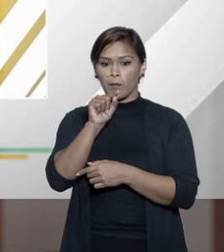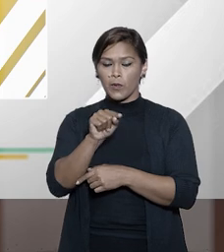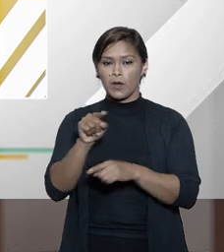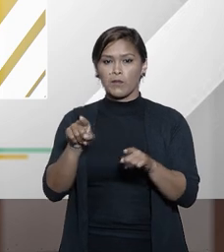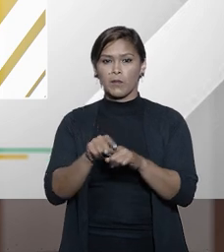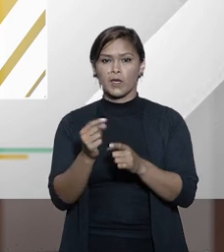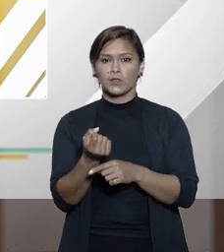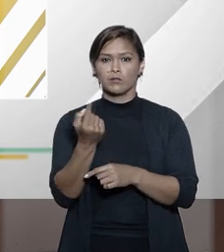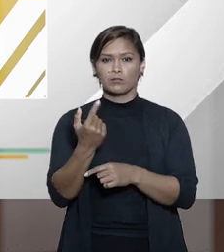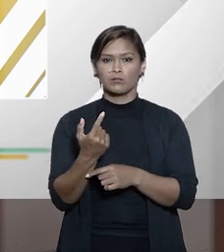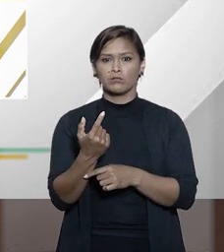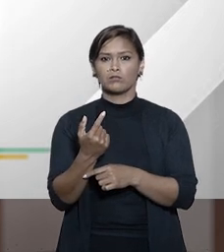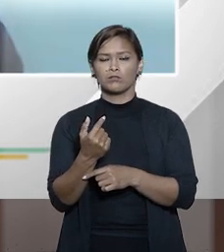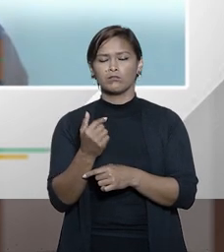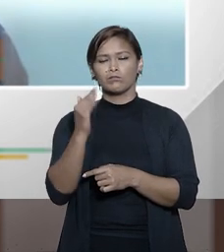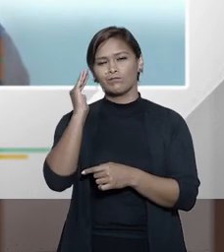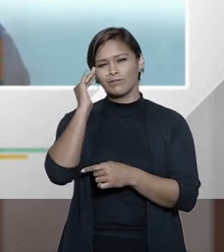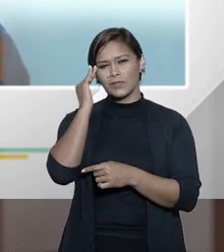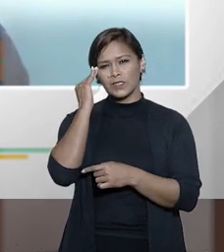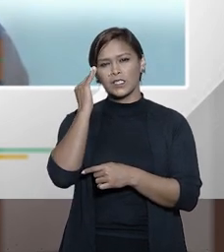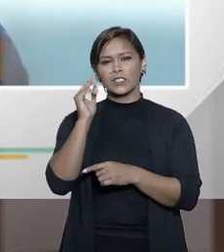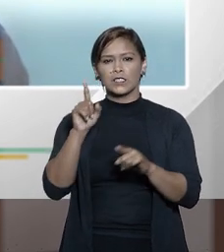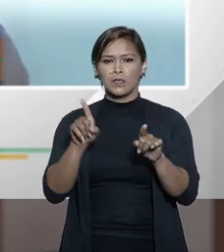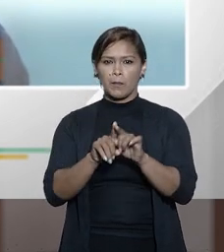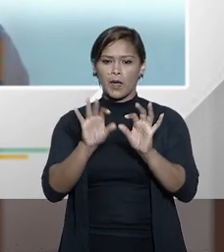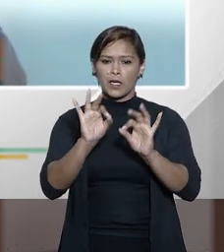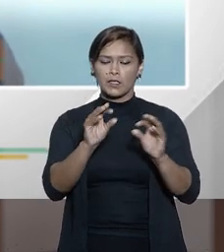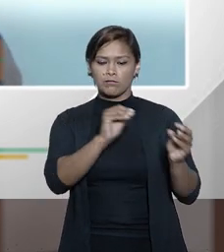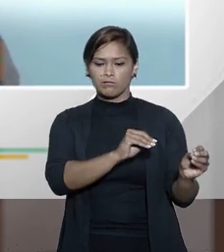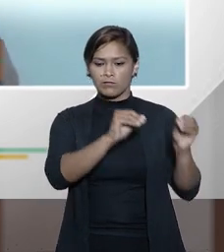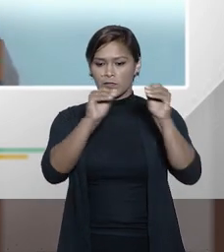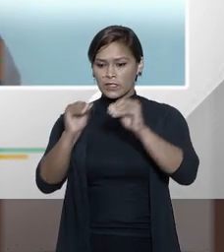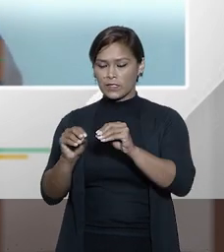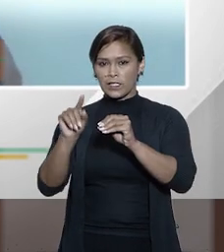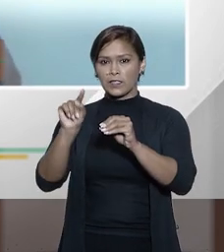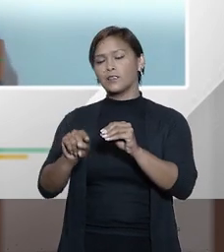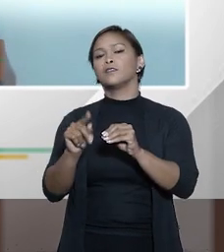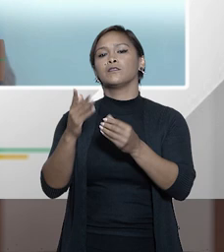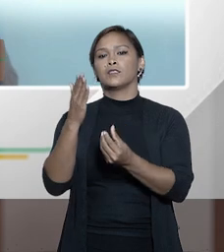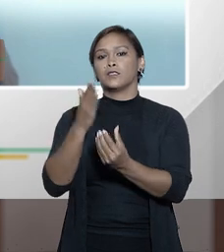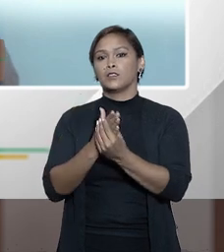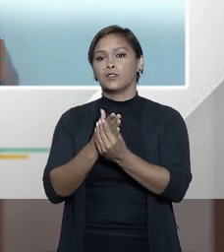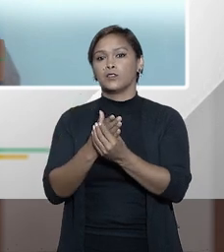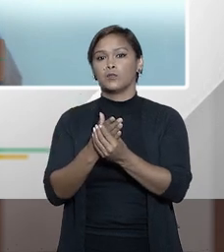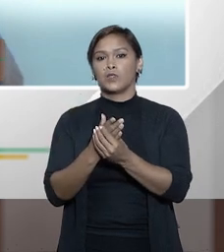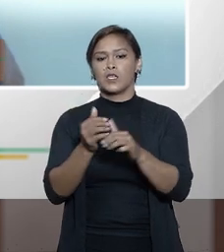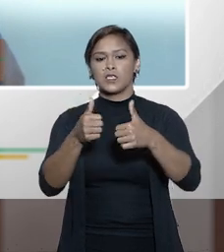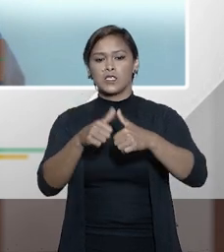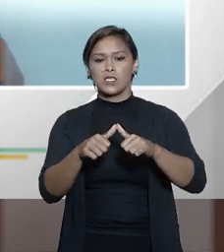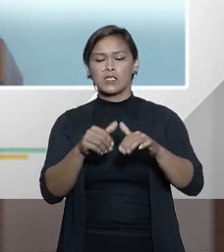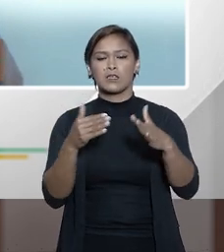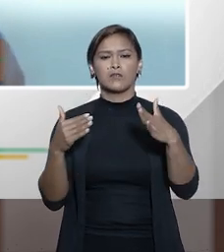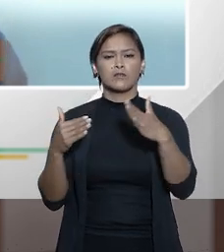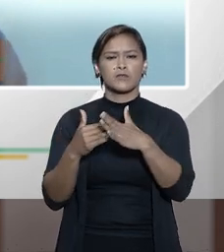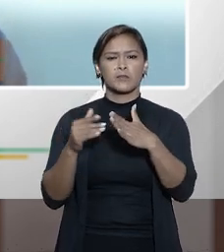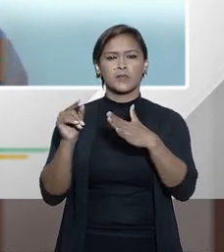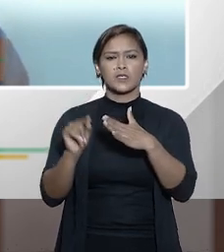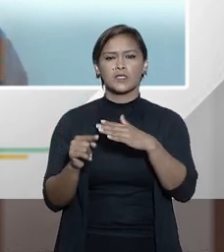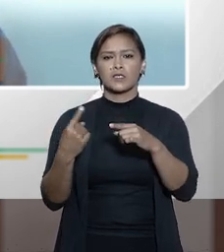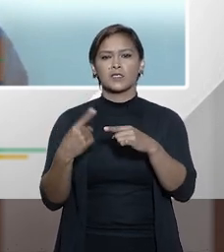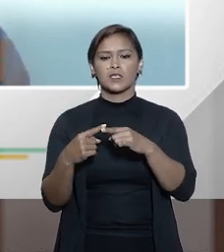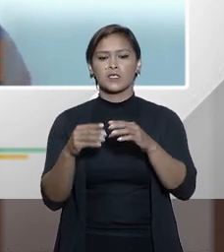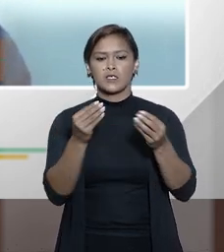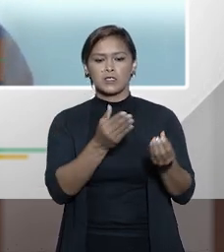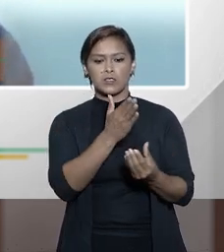uma certa interpretação de que a transferência de processos estaria inviabilizada